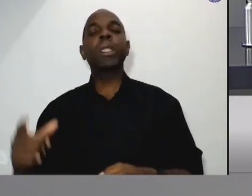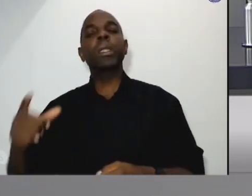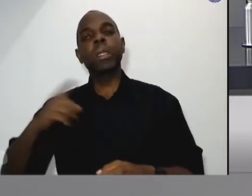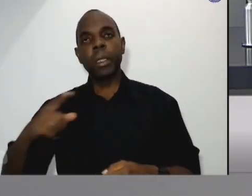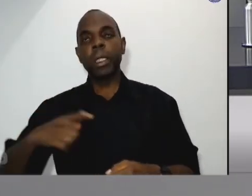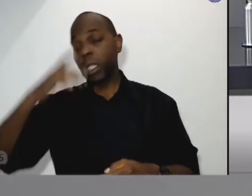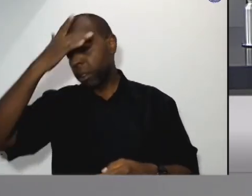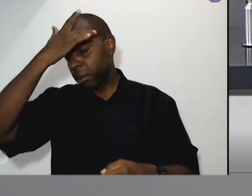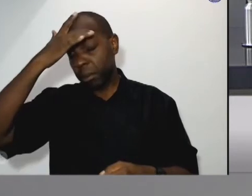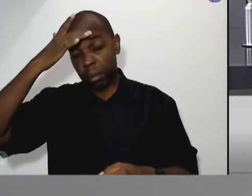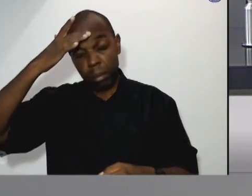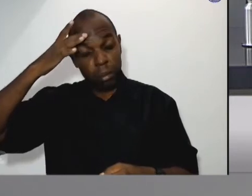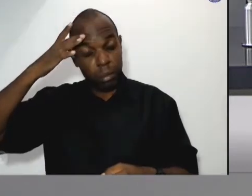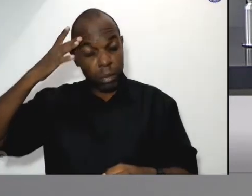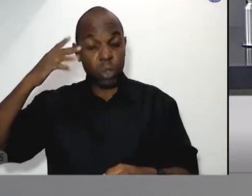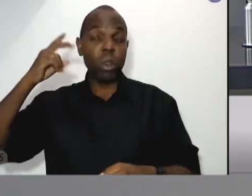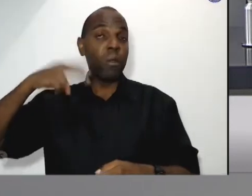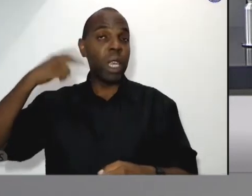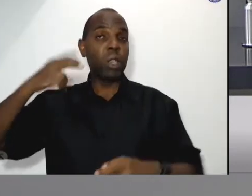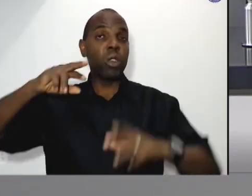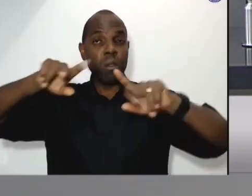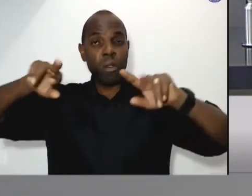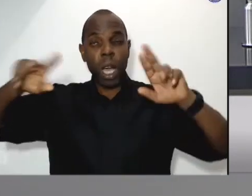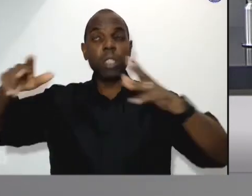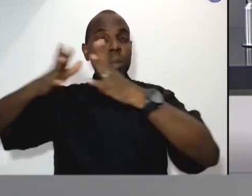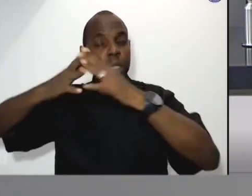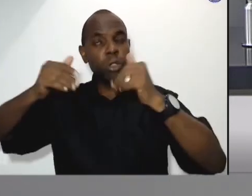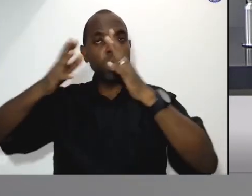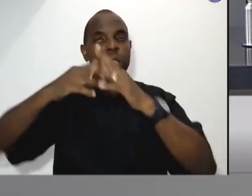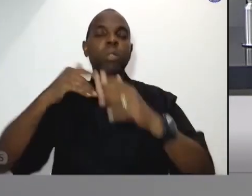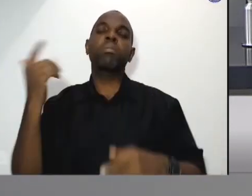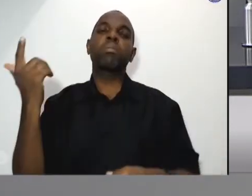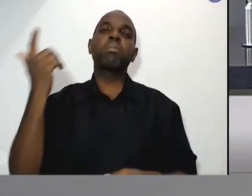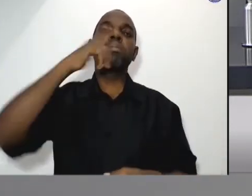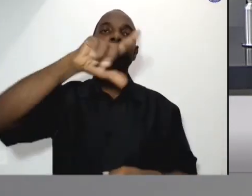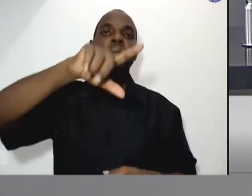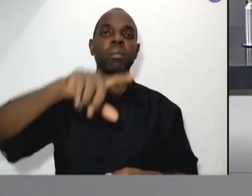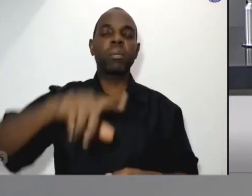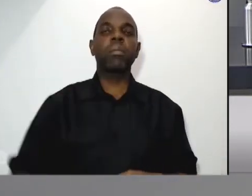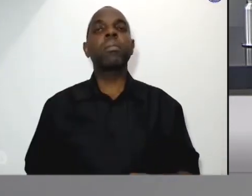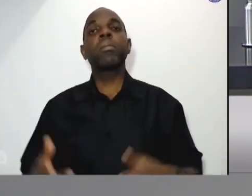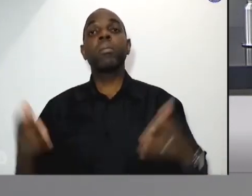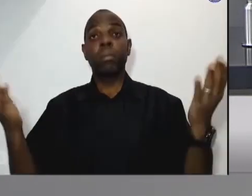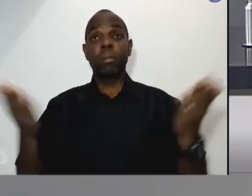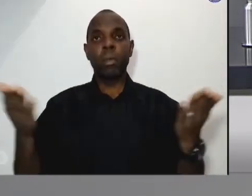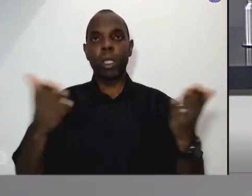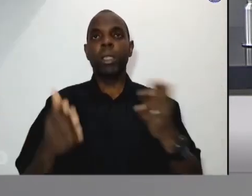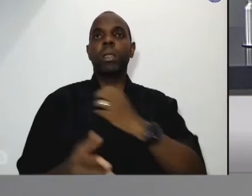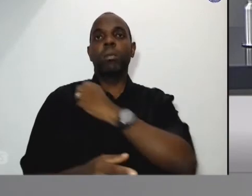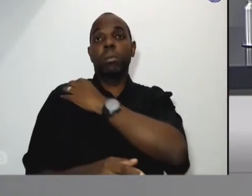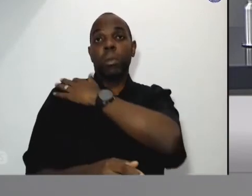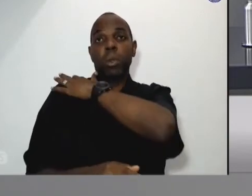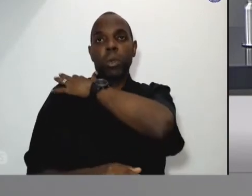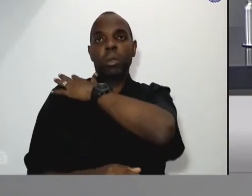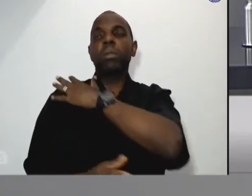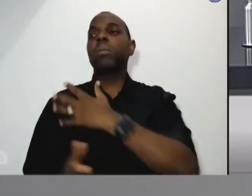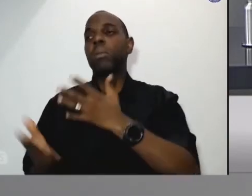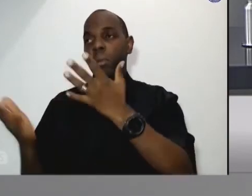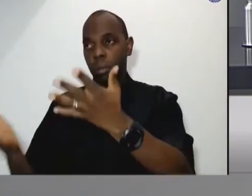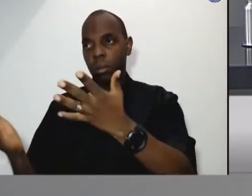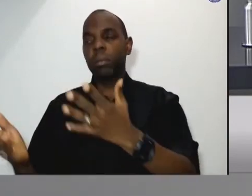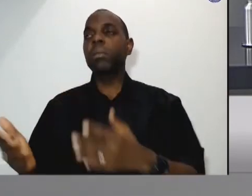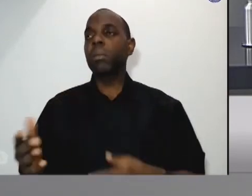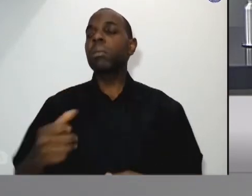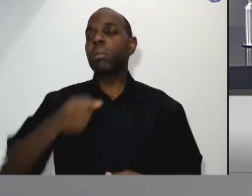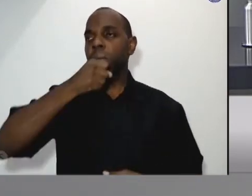Botucatu tivesse esse atendimento vereador sargento Laudo vou a última palavra por favor para a gente poder fechar a noite obrigada